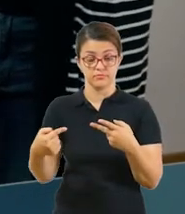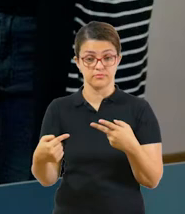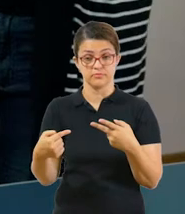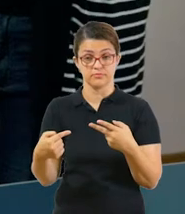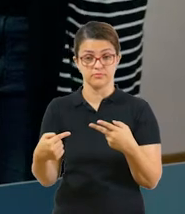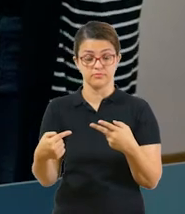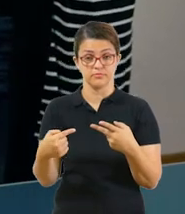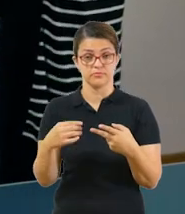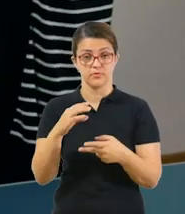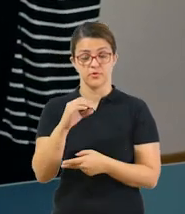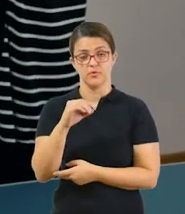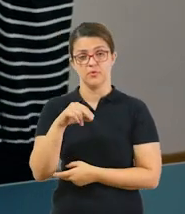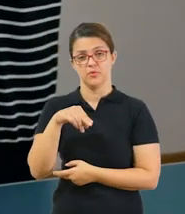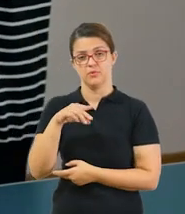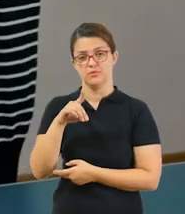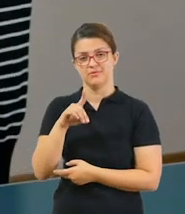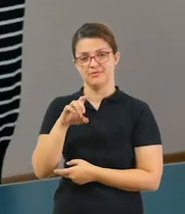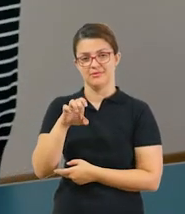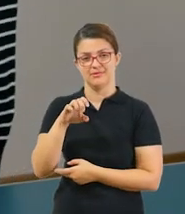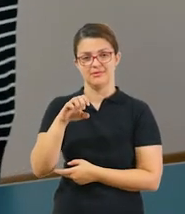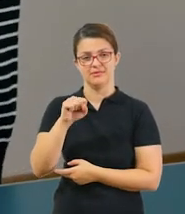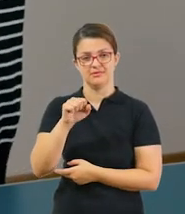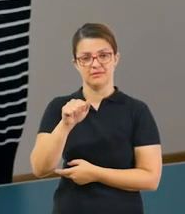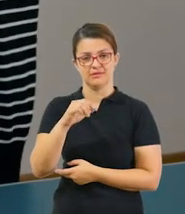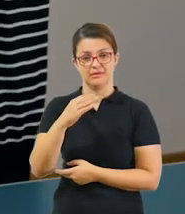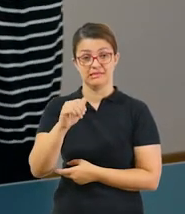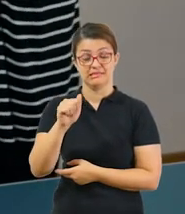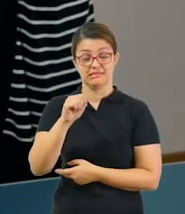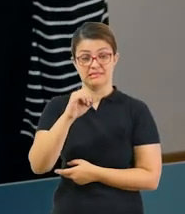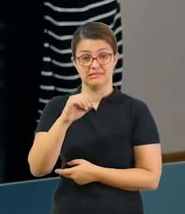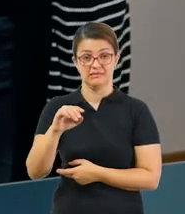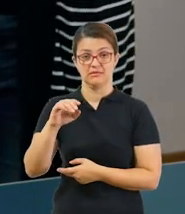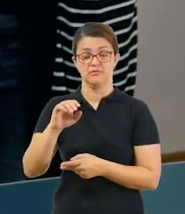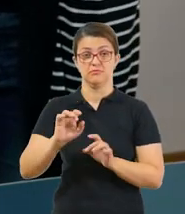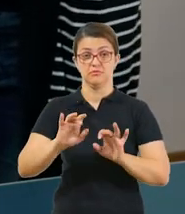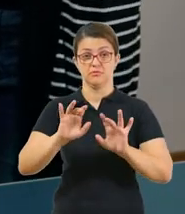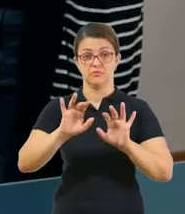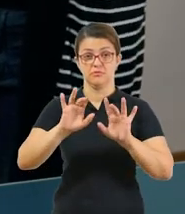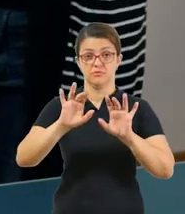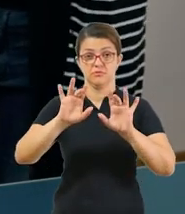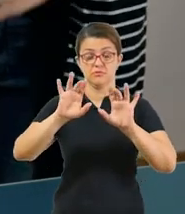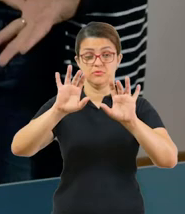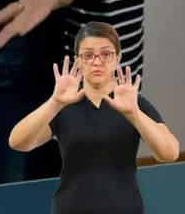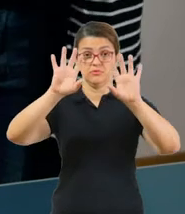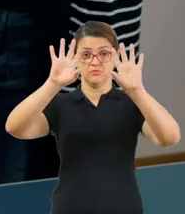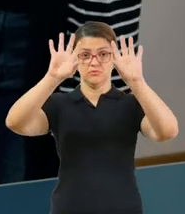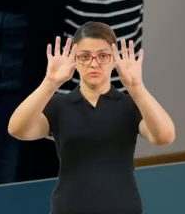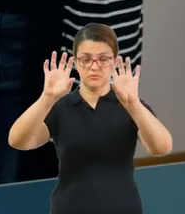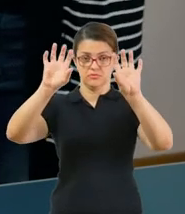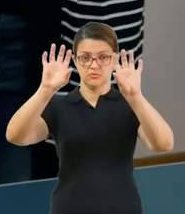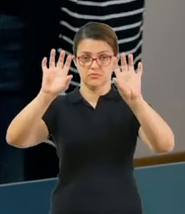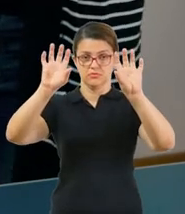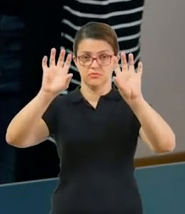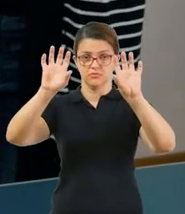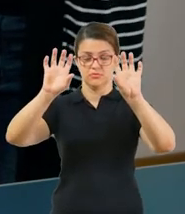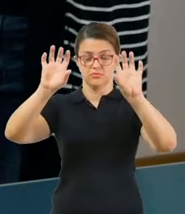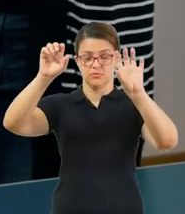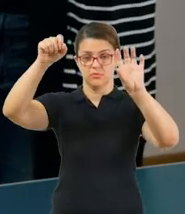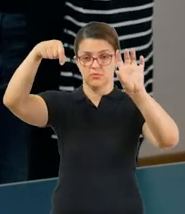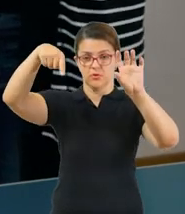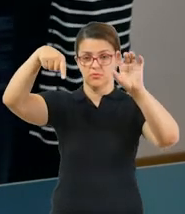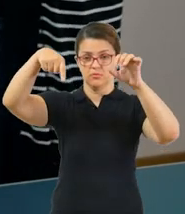O próximo passo é condensação. É quando a água se transforma do estado gasoso, ou seja, o vapor de água,